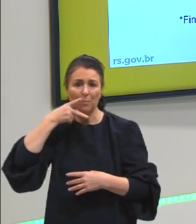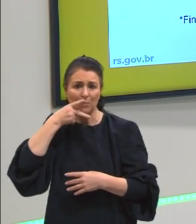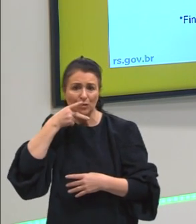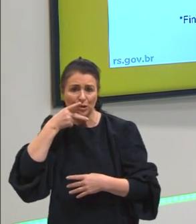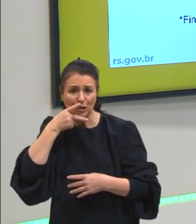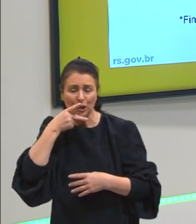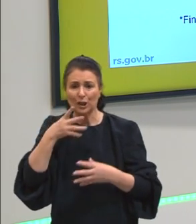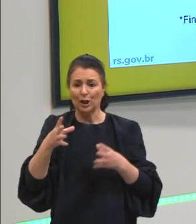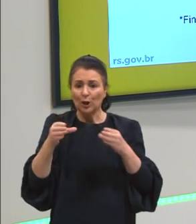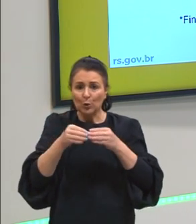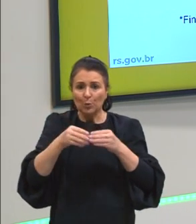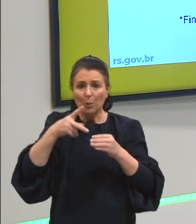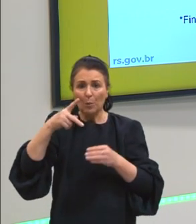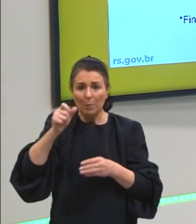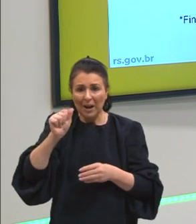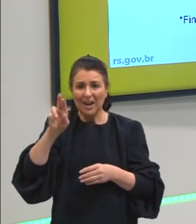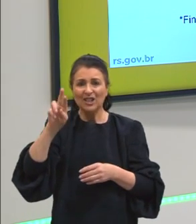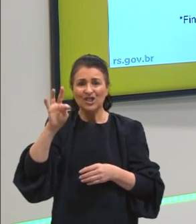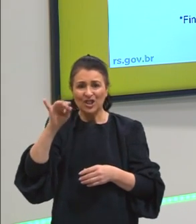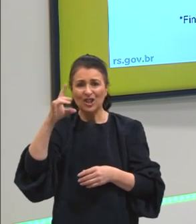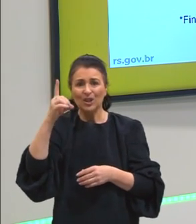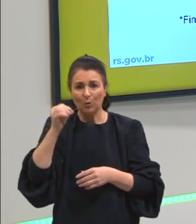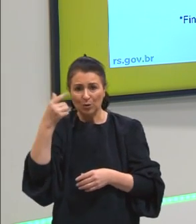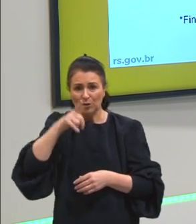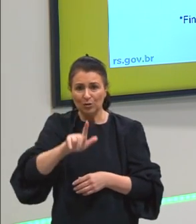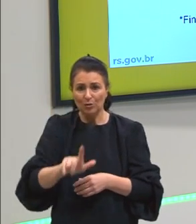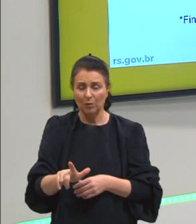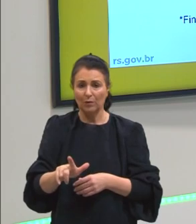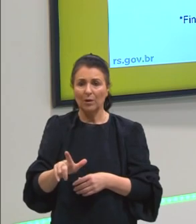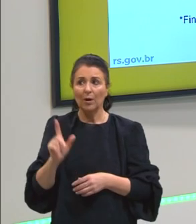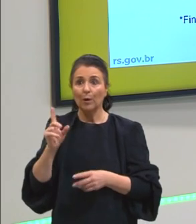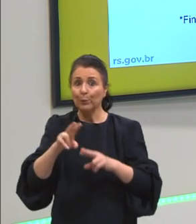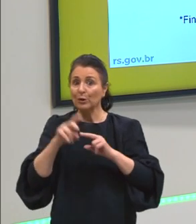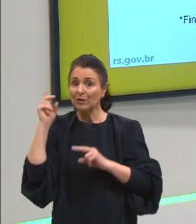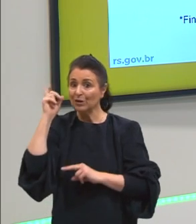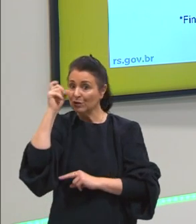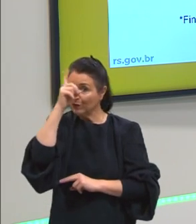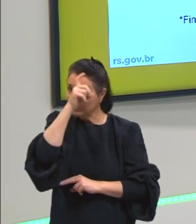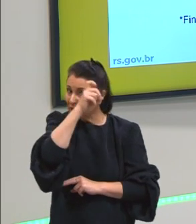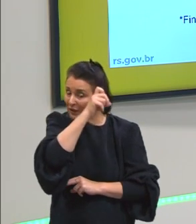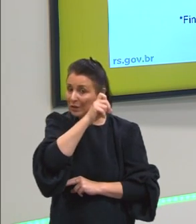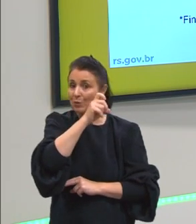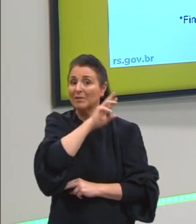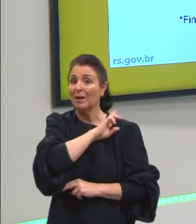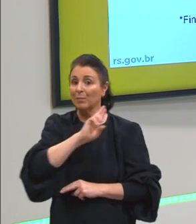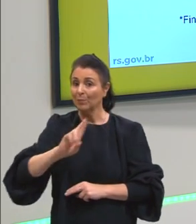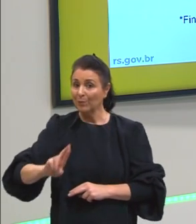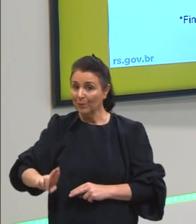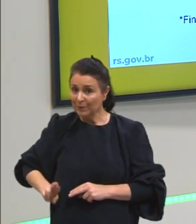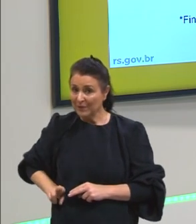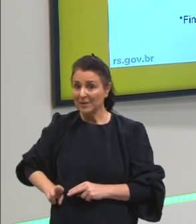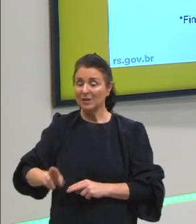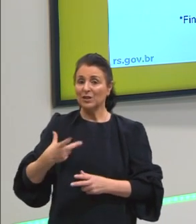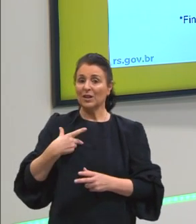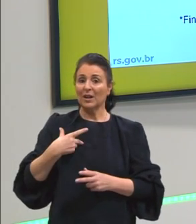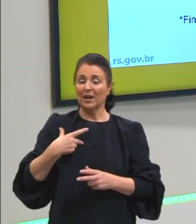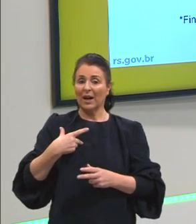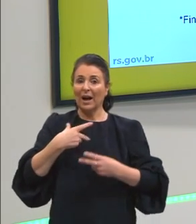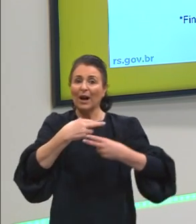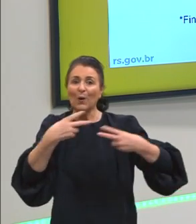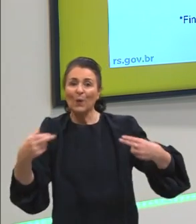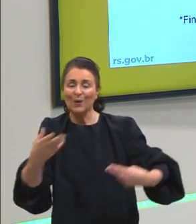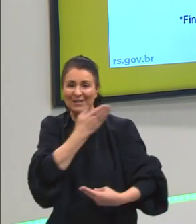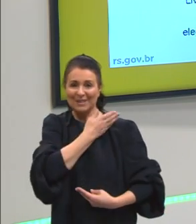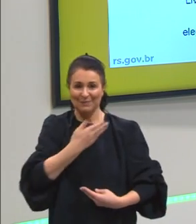e aí temos algumas dificuldades de discutir essa res pública, essa política, essa coisa pública que os